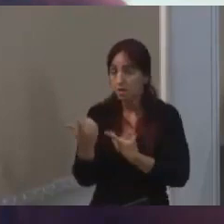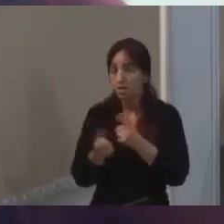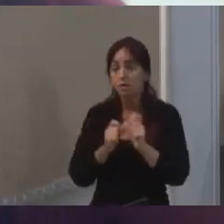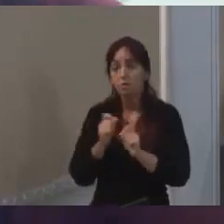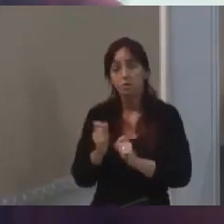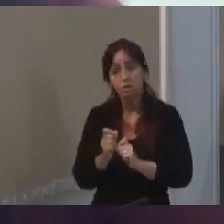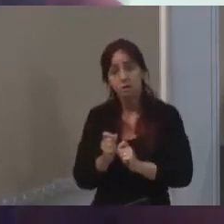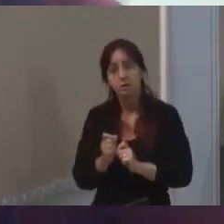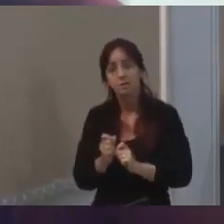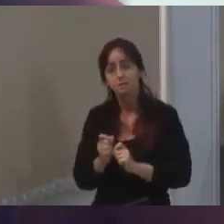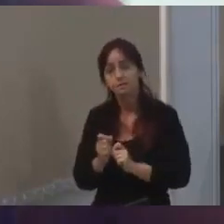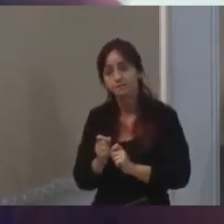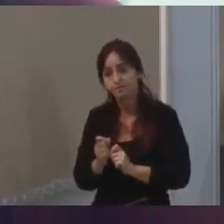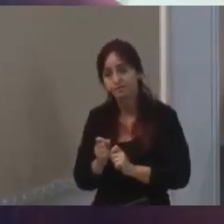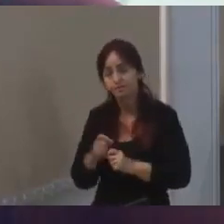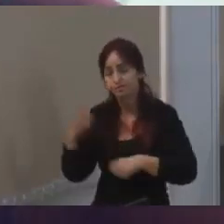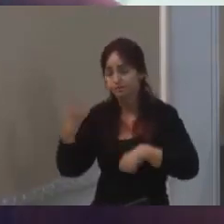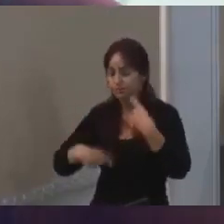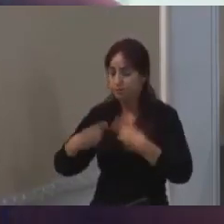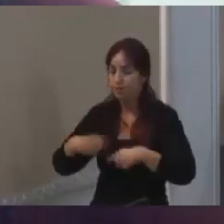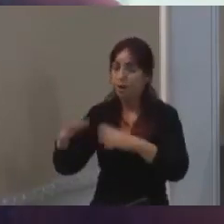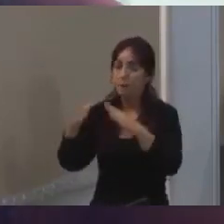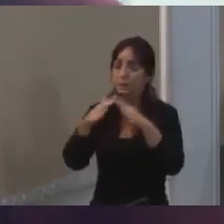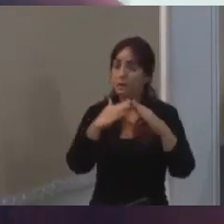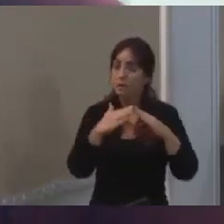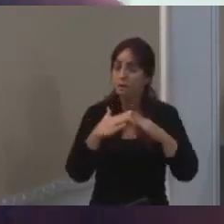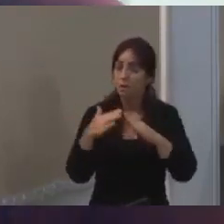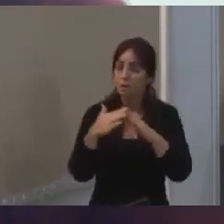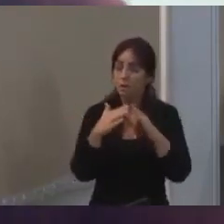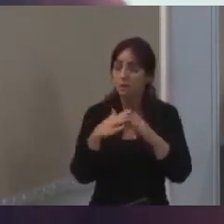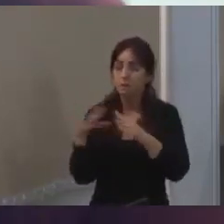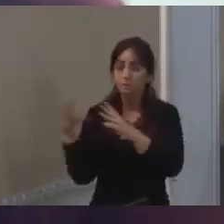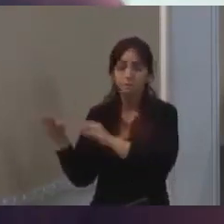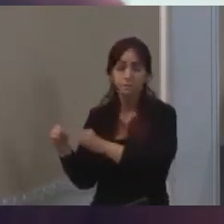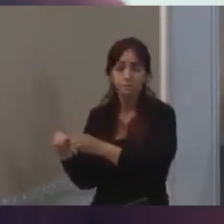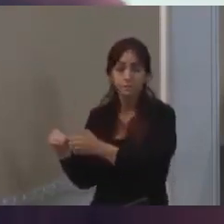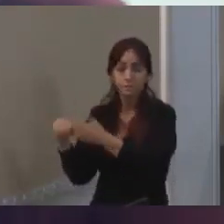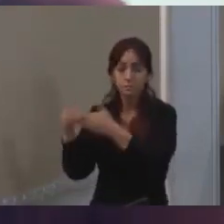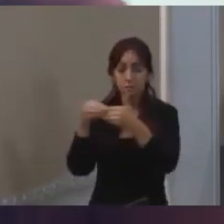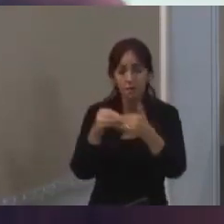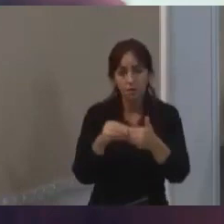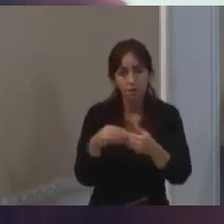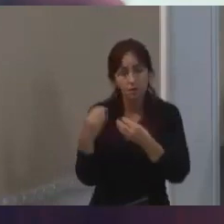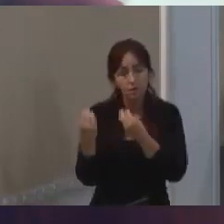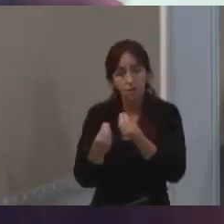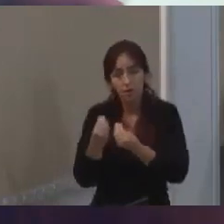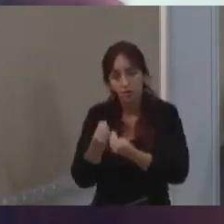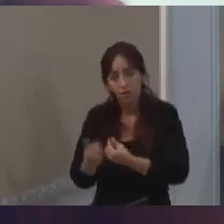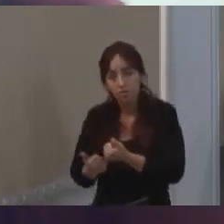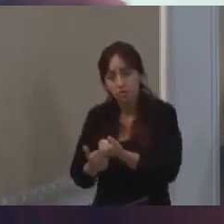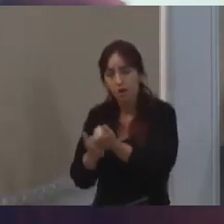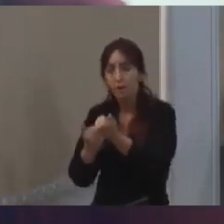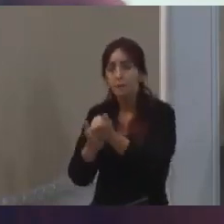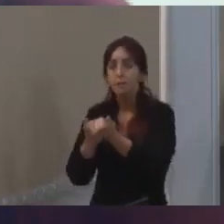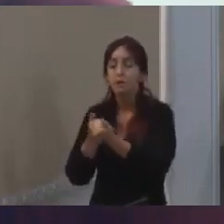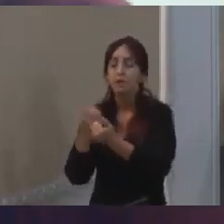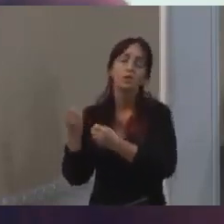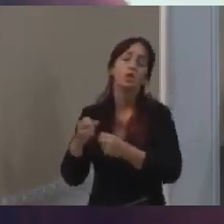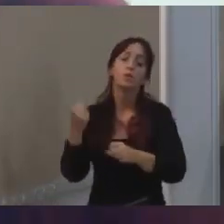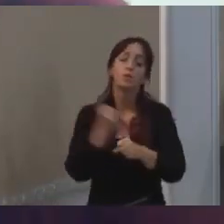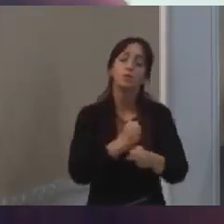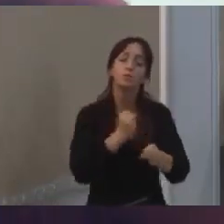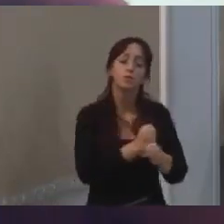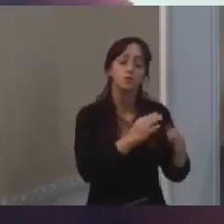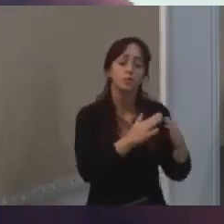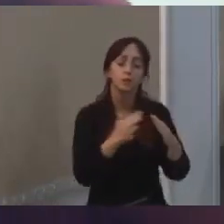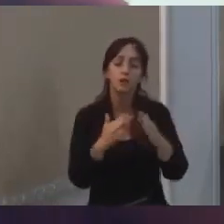as linhas da política habitacional para produção ou provisão habitacional através de construção de habitação, ou